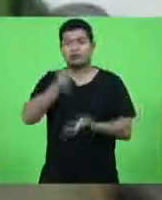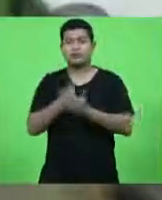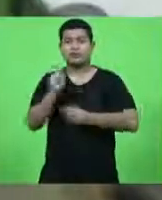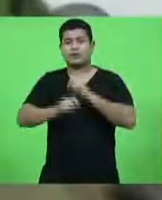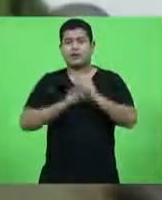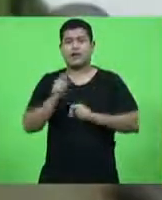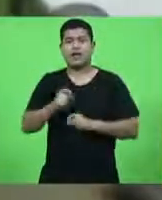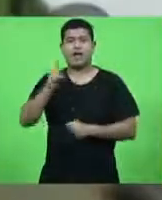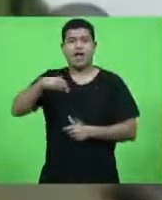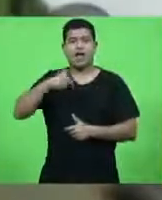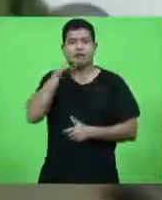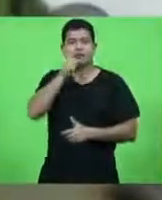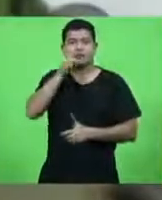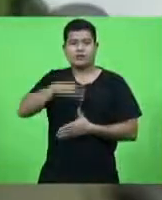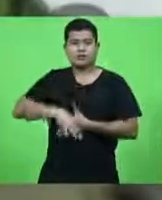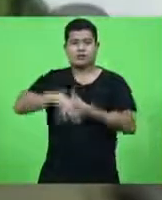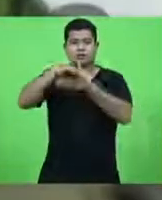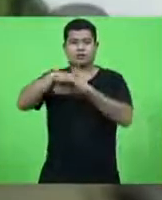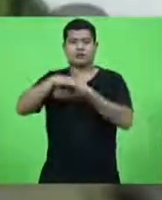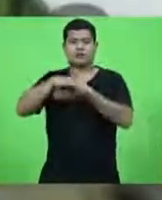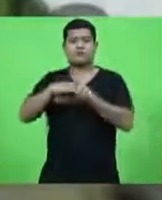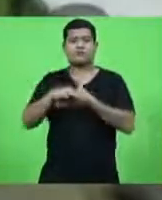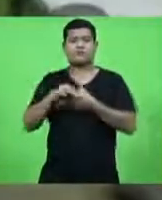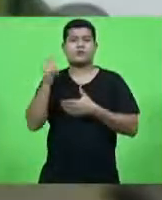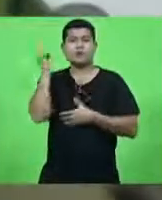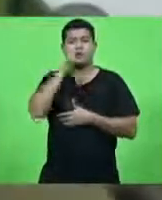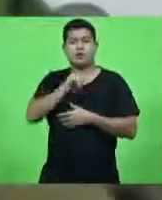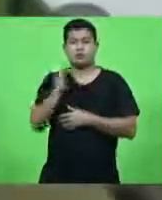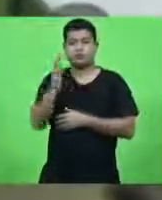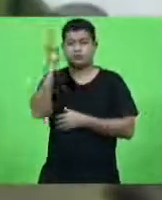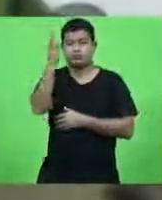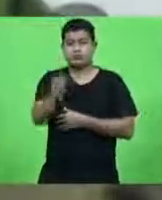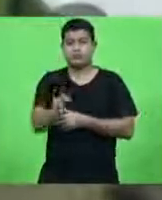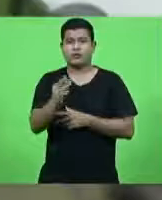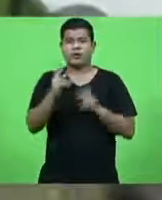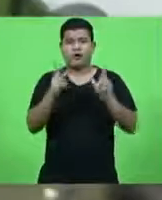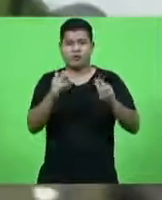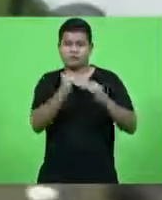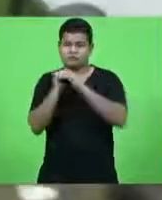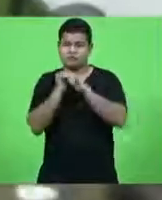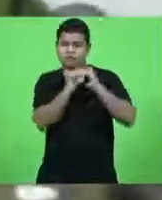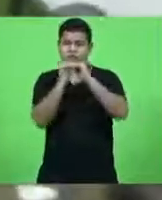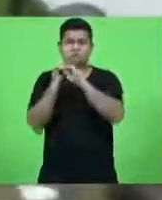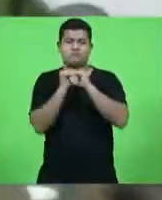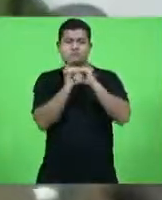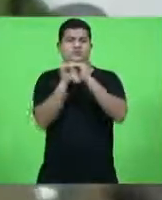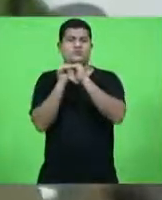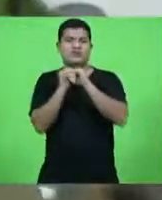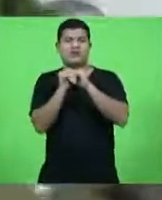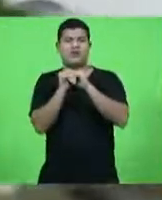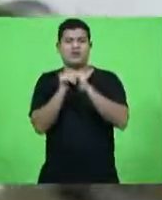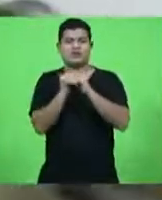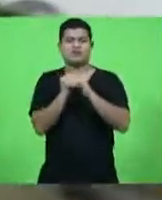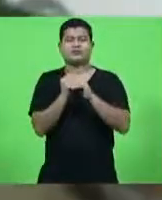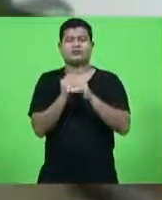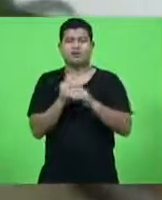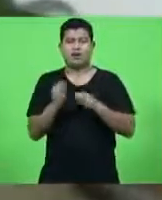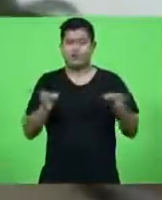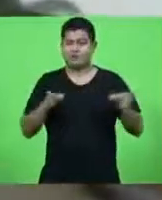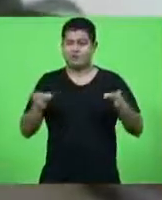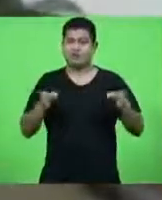alcançando um futuro igual e melhor no mundo do Covid-19. isso que buscamos, a igualdade.